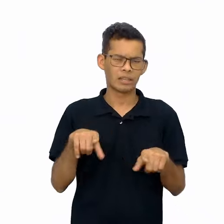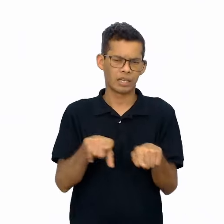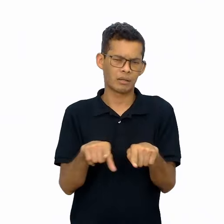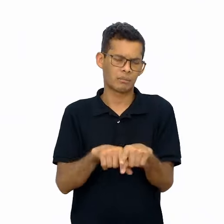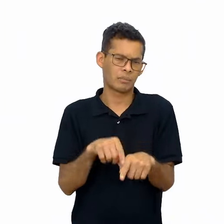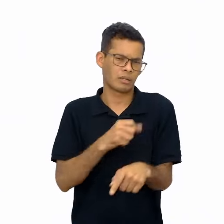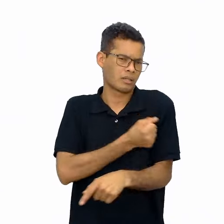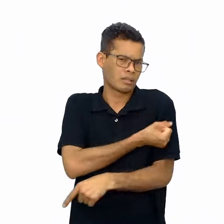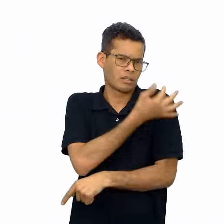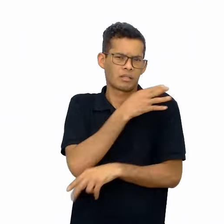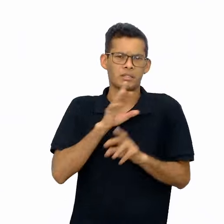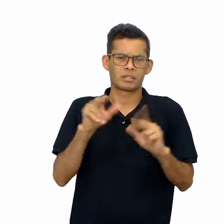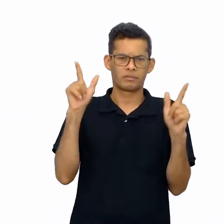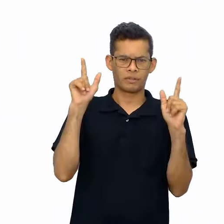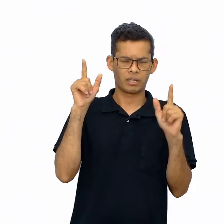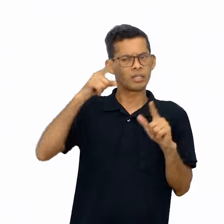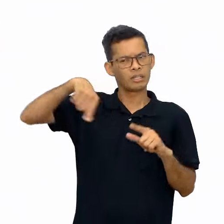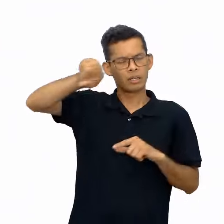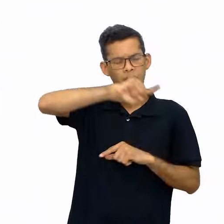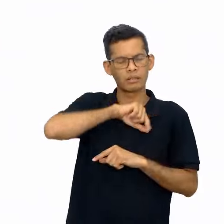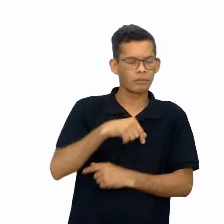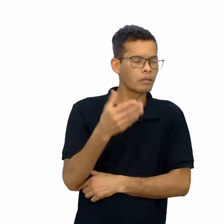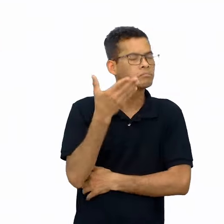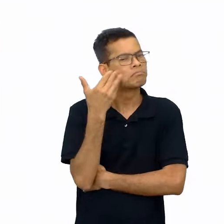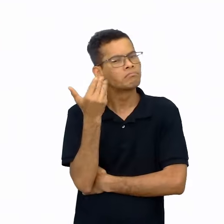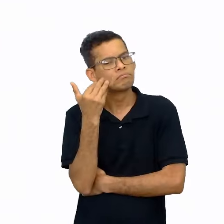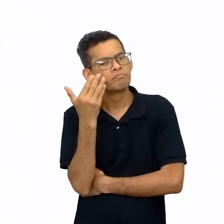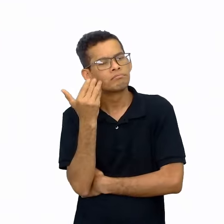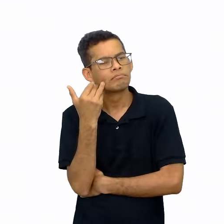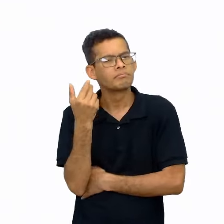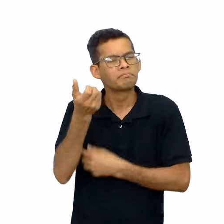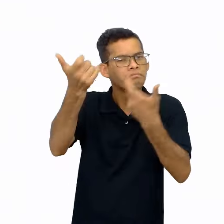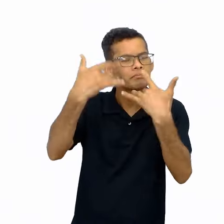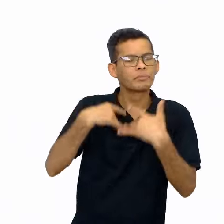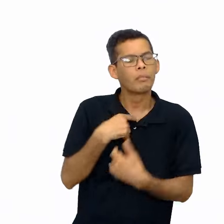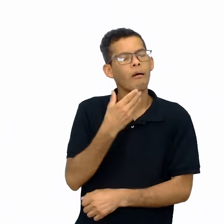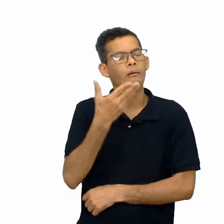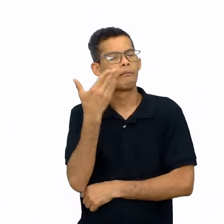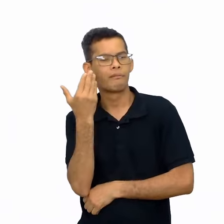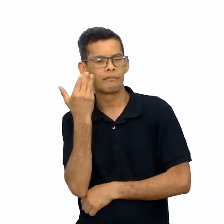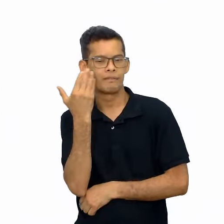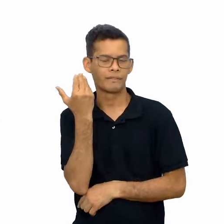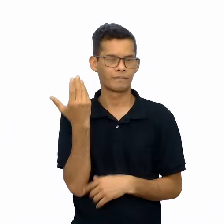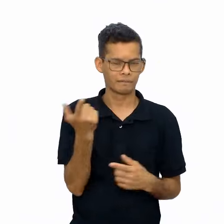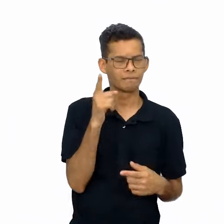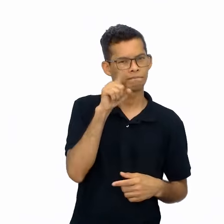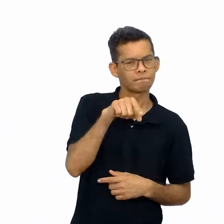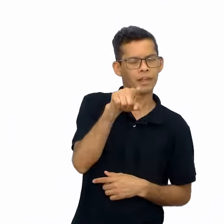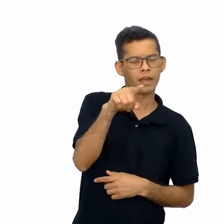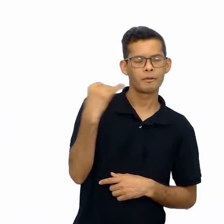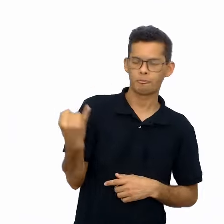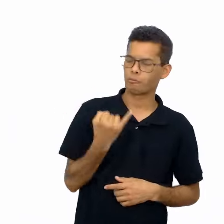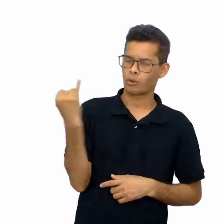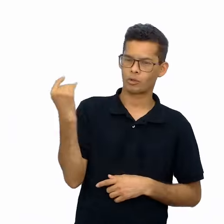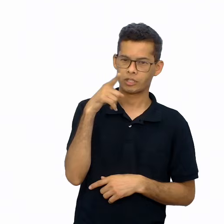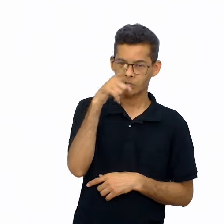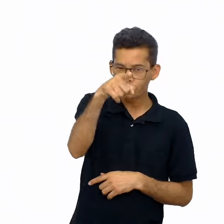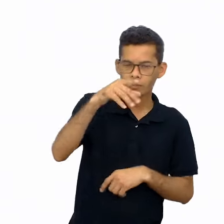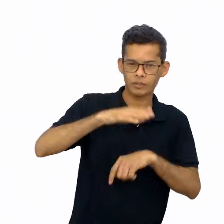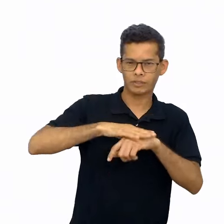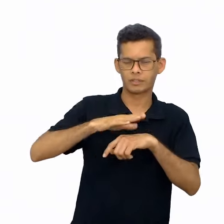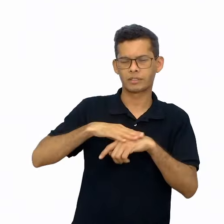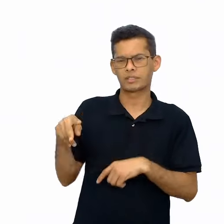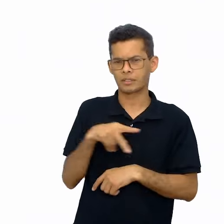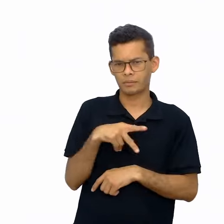eles concorrerão o público que deverá ser o espectador da leitura em voz alta. Sendo assim, é fundamental que você, professor,